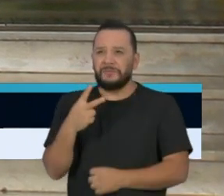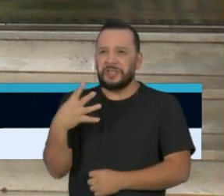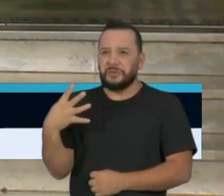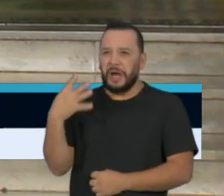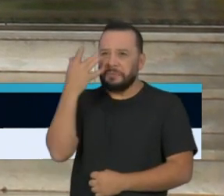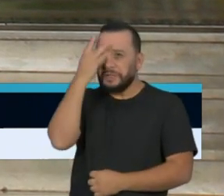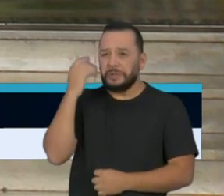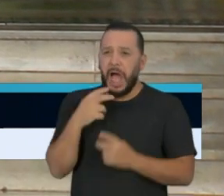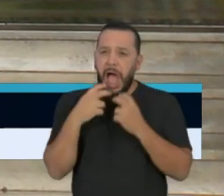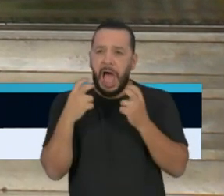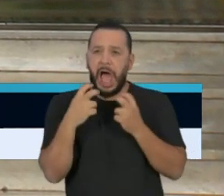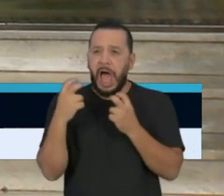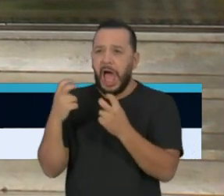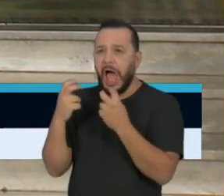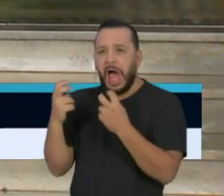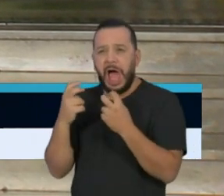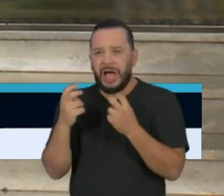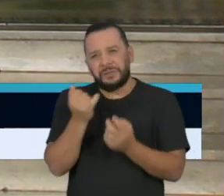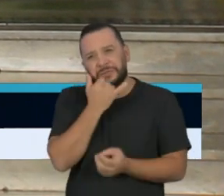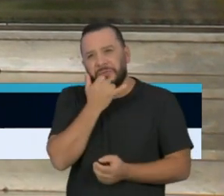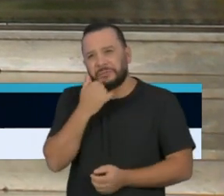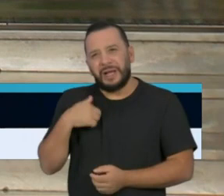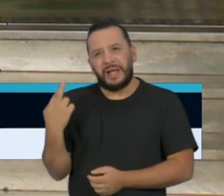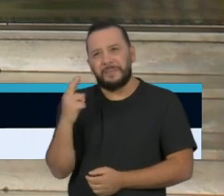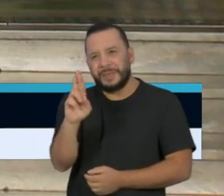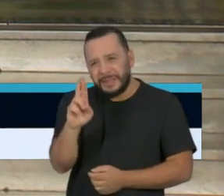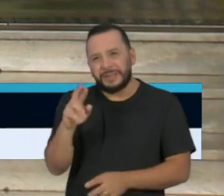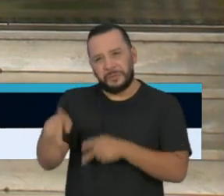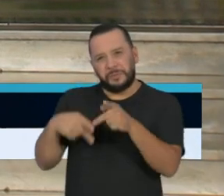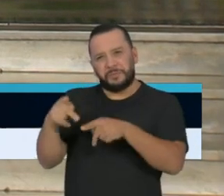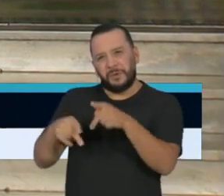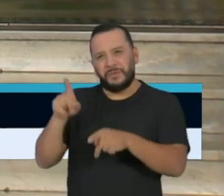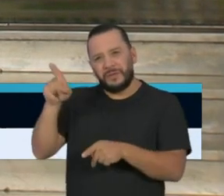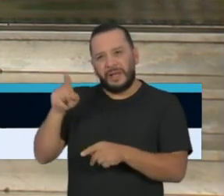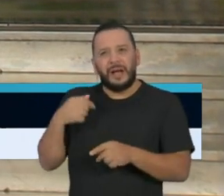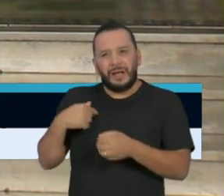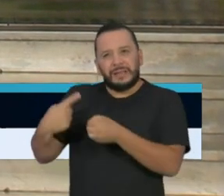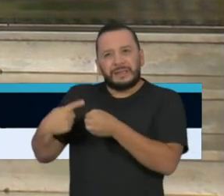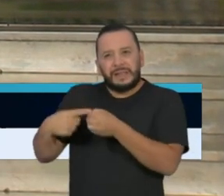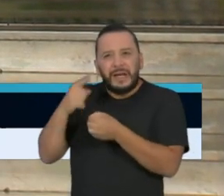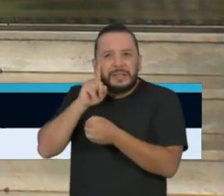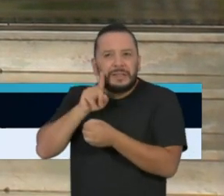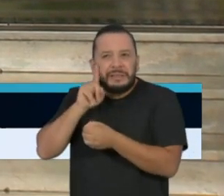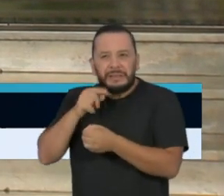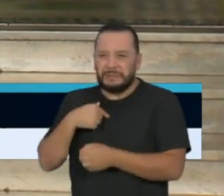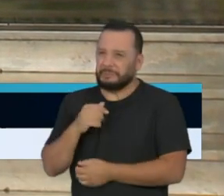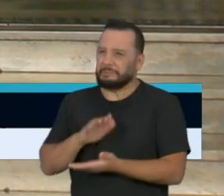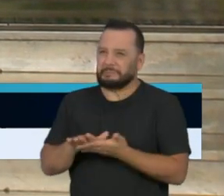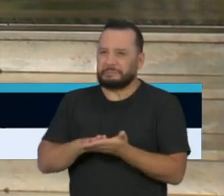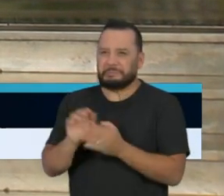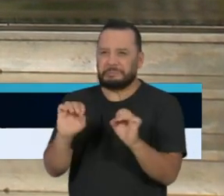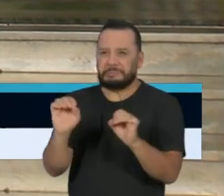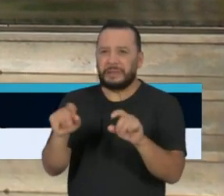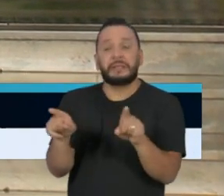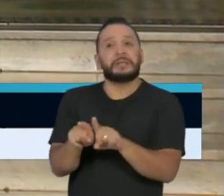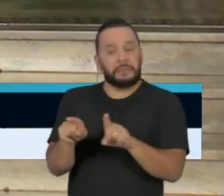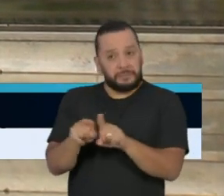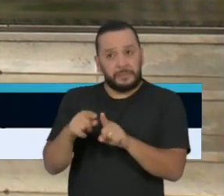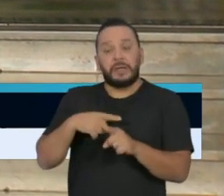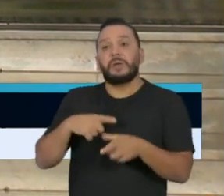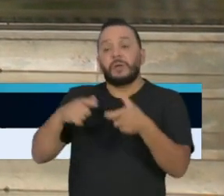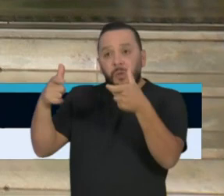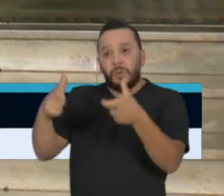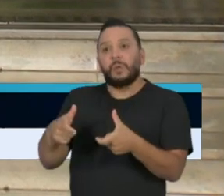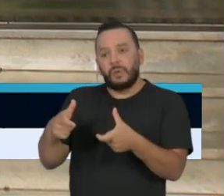exatamente uma representação majoritária daquelas pessoas que vivem em americana ou outras pessoas que vivem na região